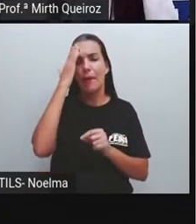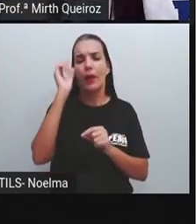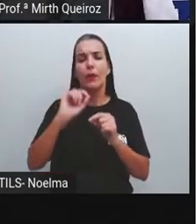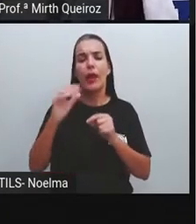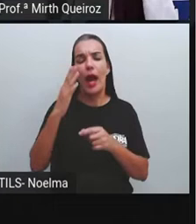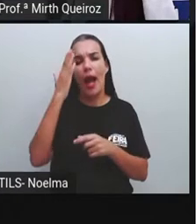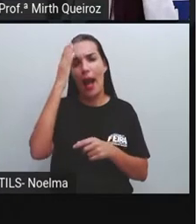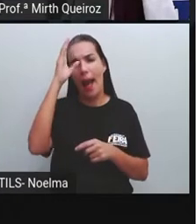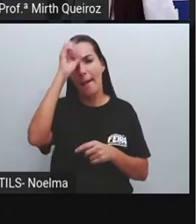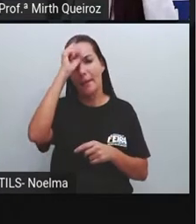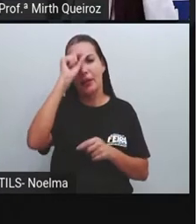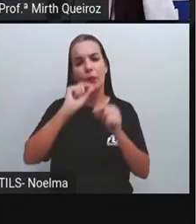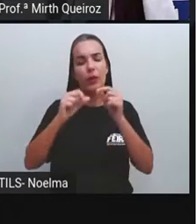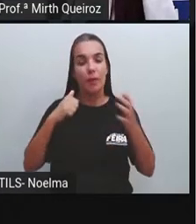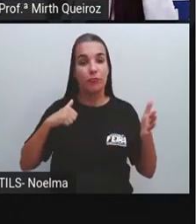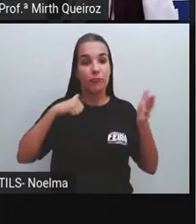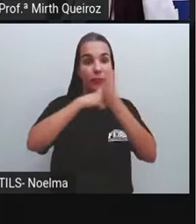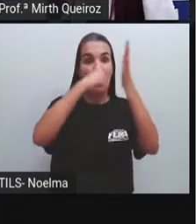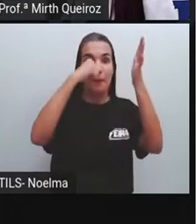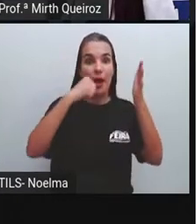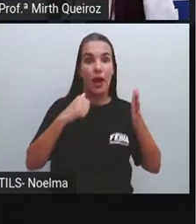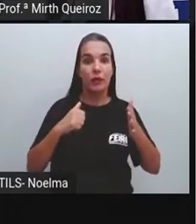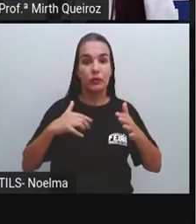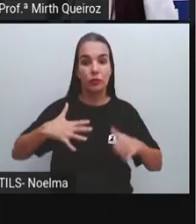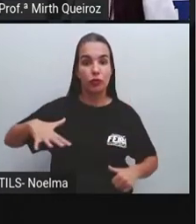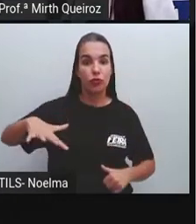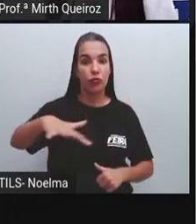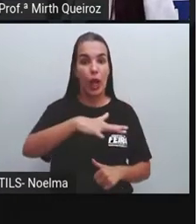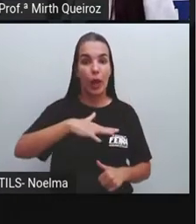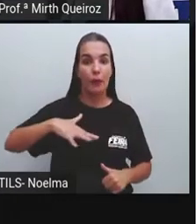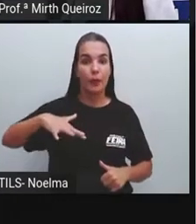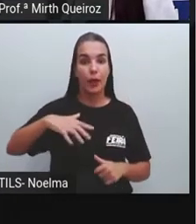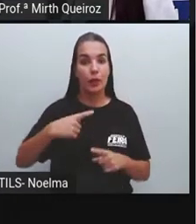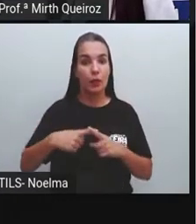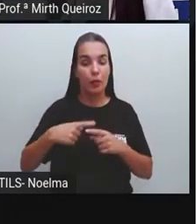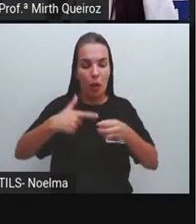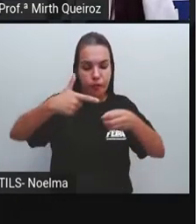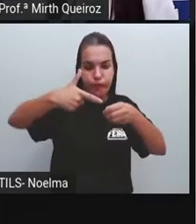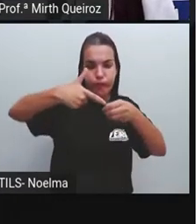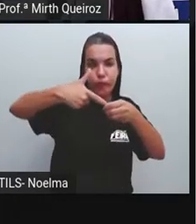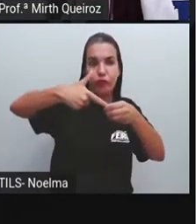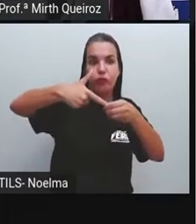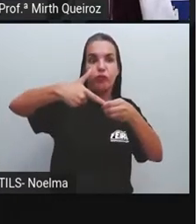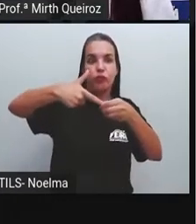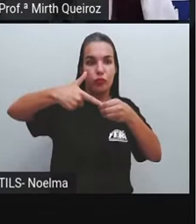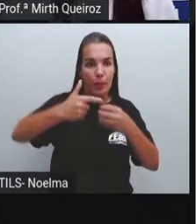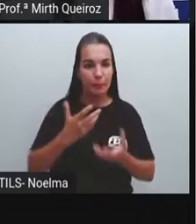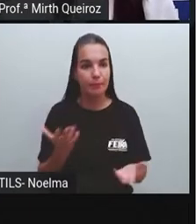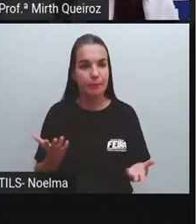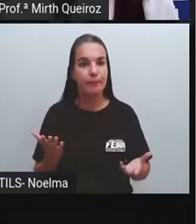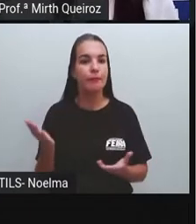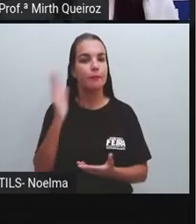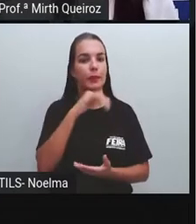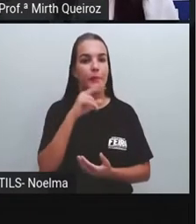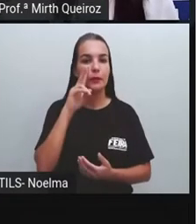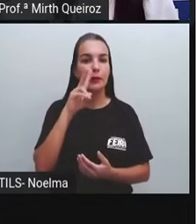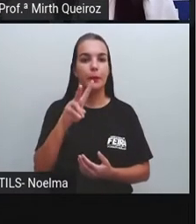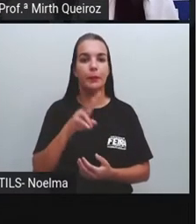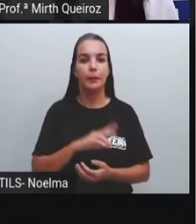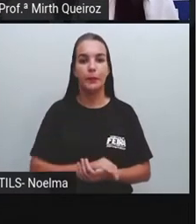mais um pouquinho sobre os impactos ambientais causados pelo uso dos combustíveis fósseis. Vamos lá?